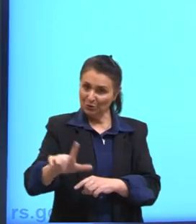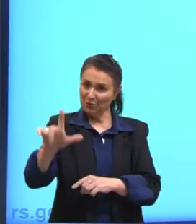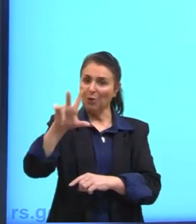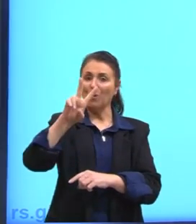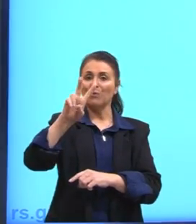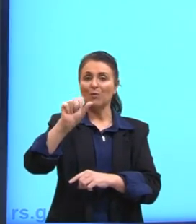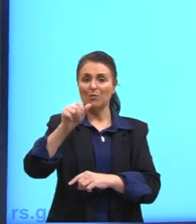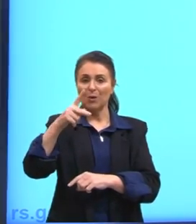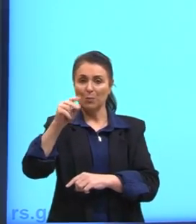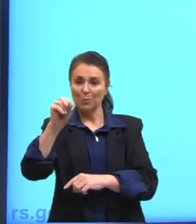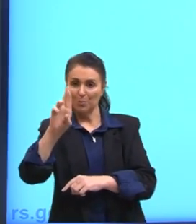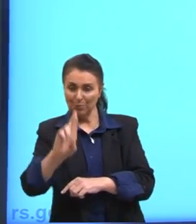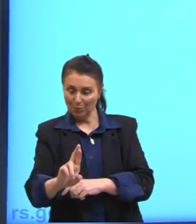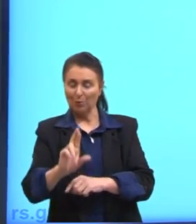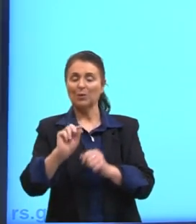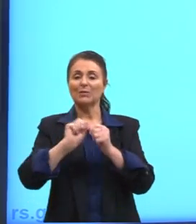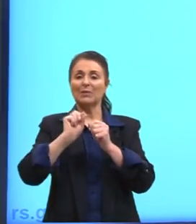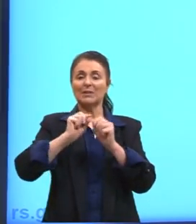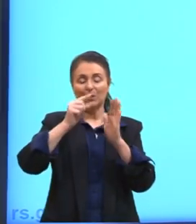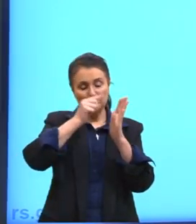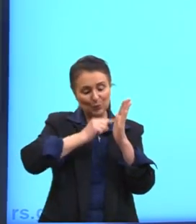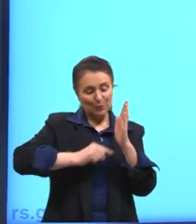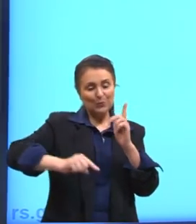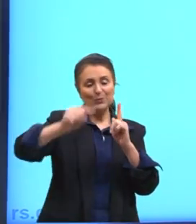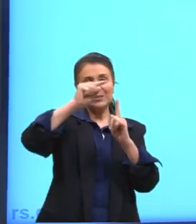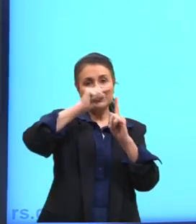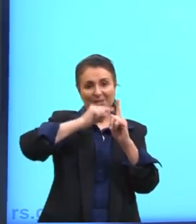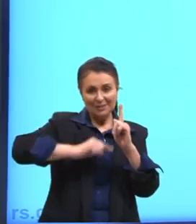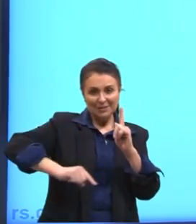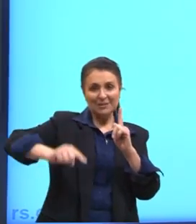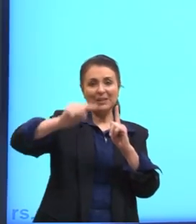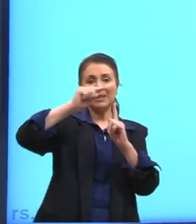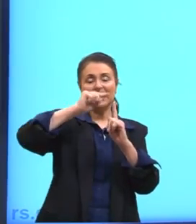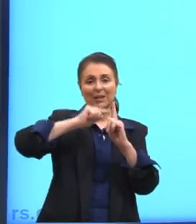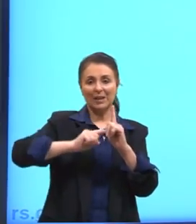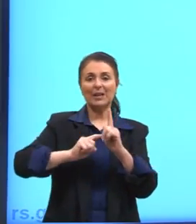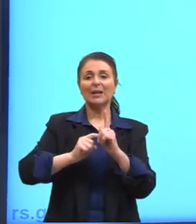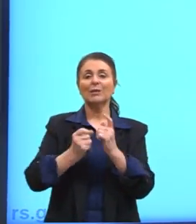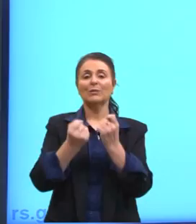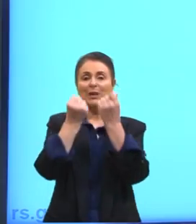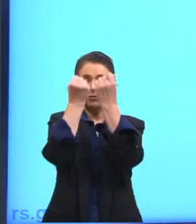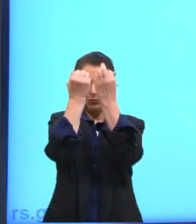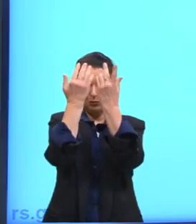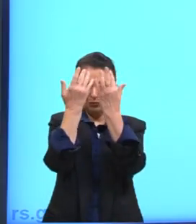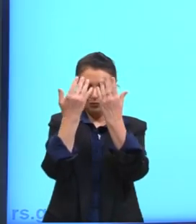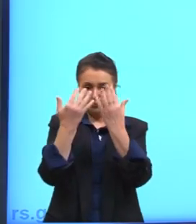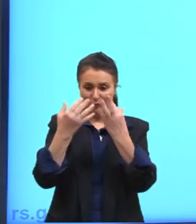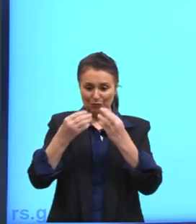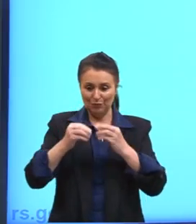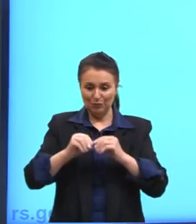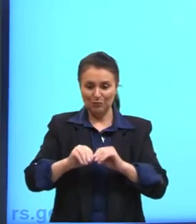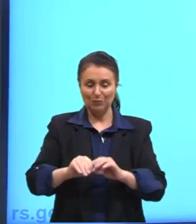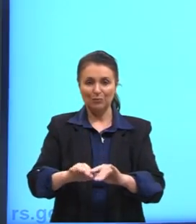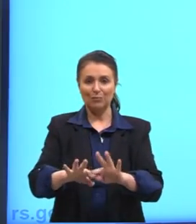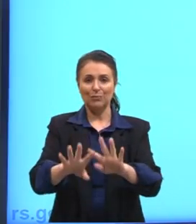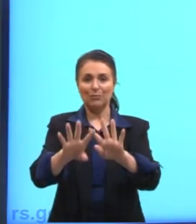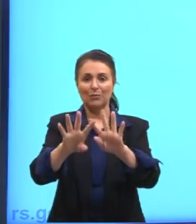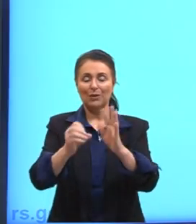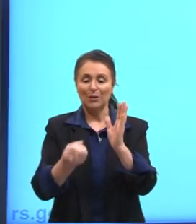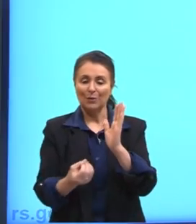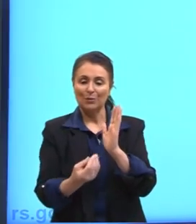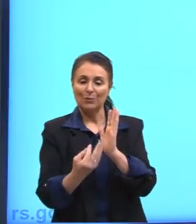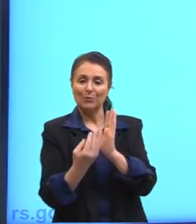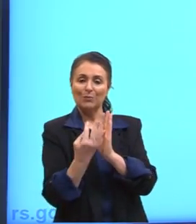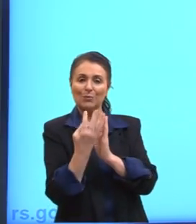E faz todo o processo, né? O ciclo, então, de condensar e de evaporar. De